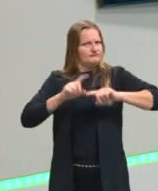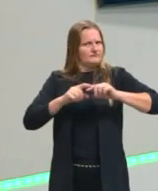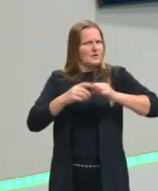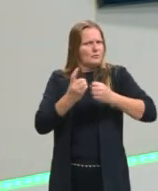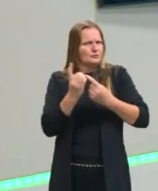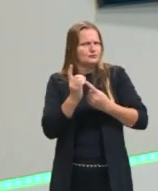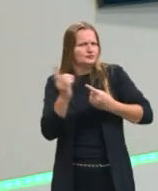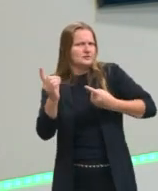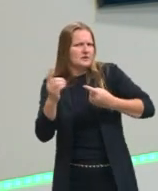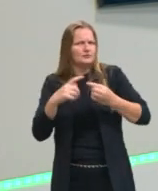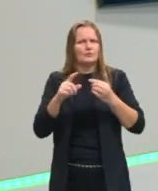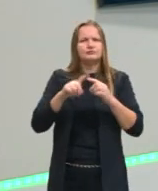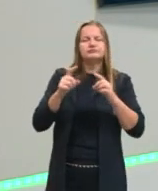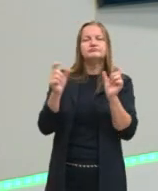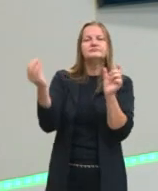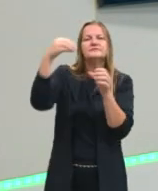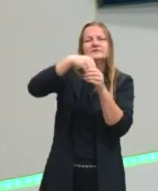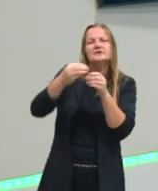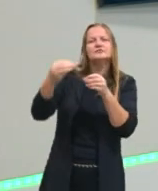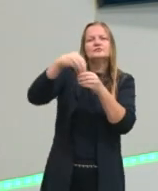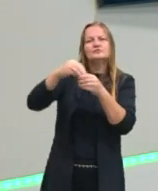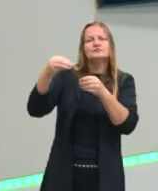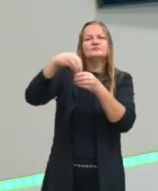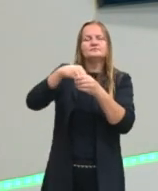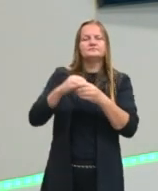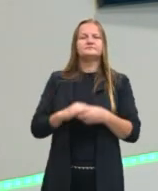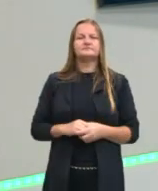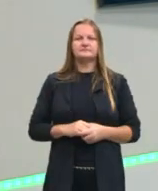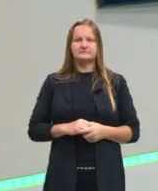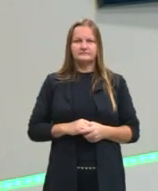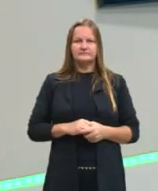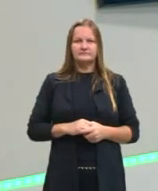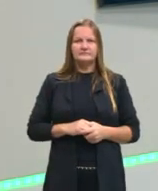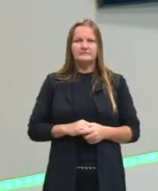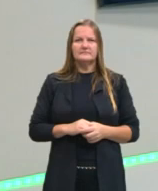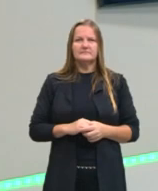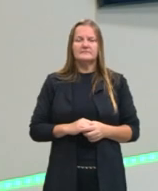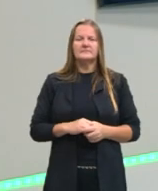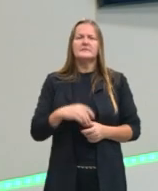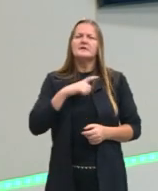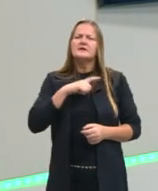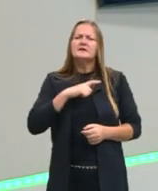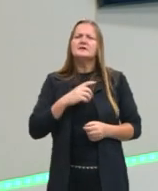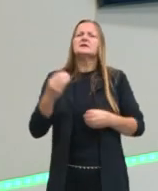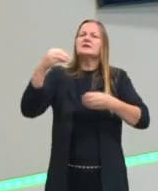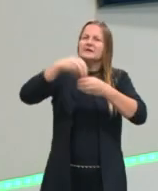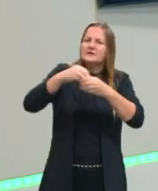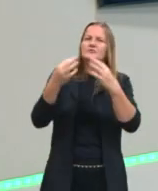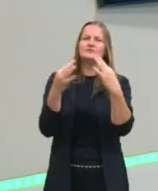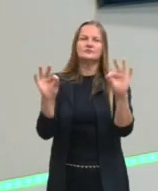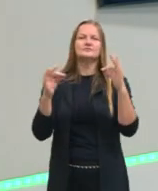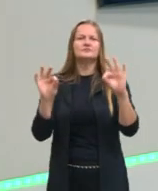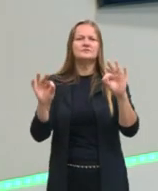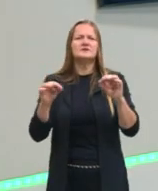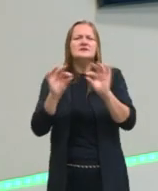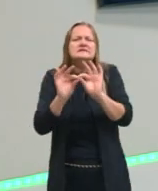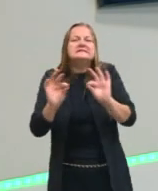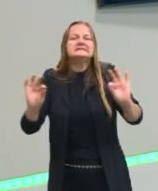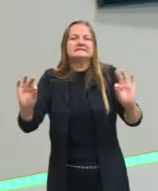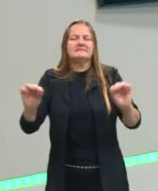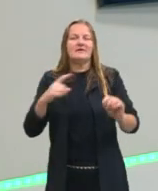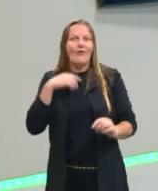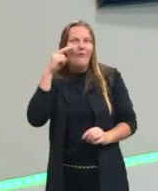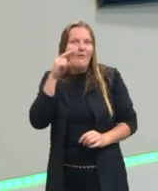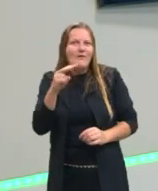integrantes da oração e não termos essenciais como o sujeito e o predicado. Então, dentro dessa sintaxe do período simples a gente vai